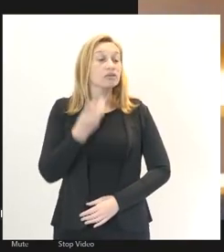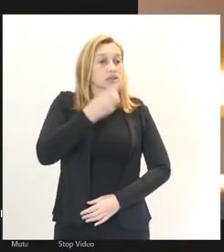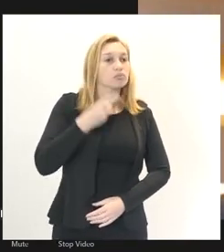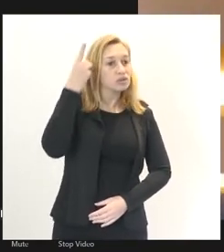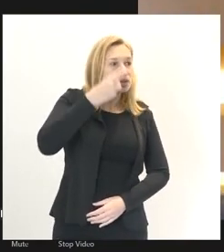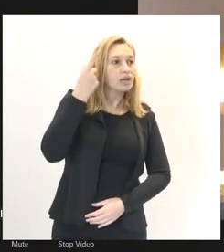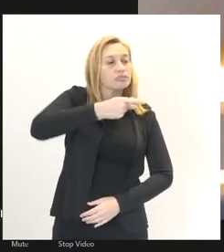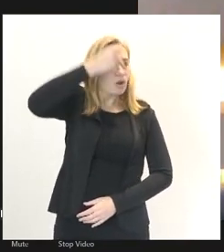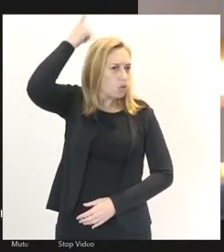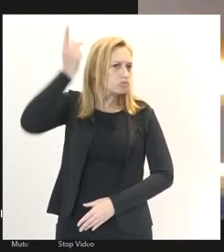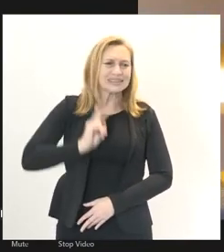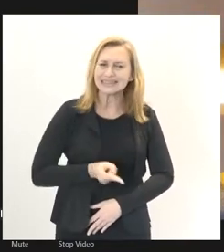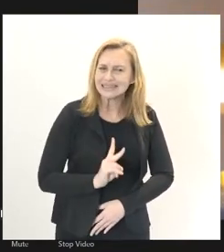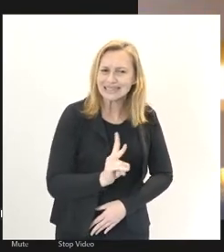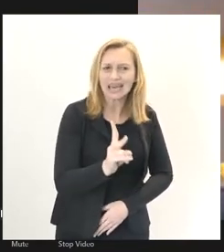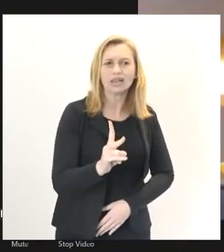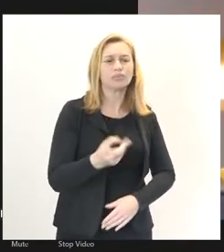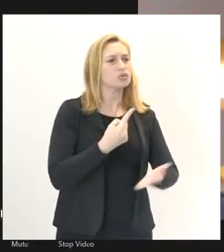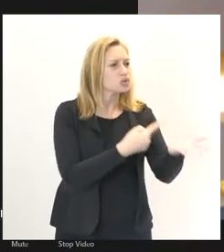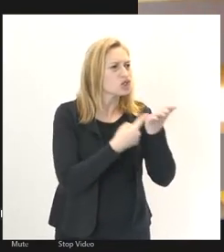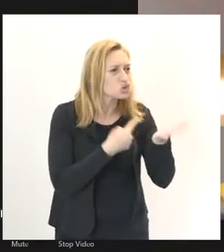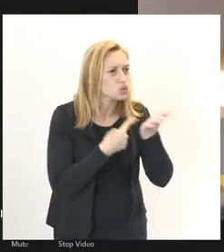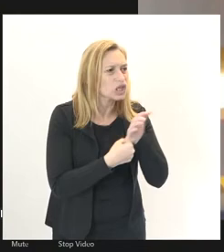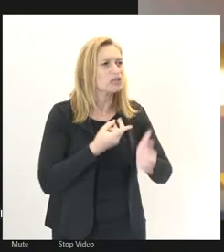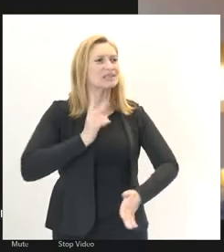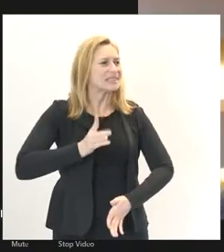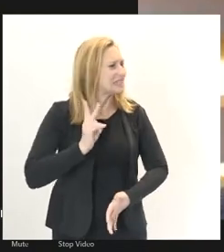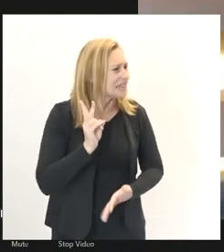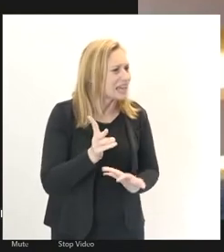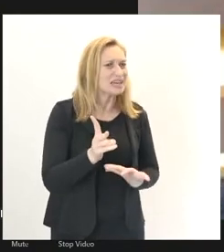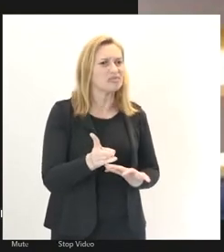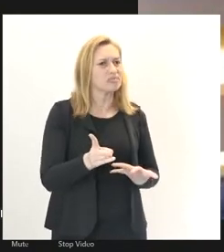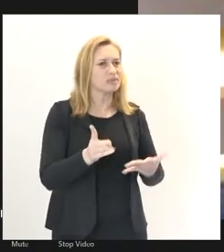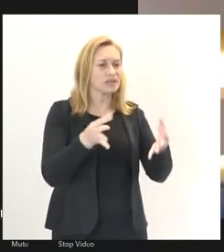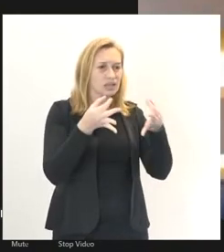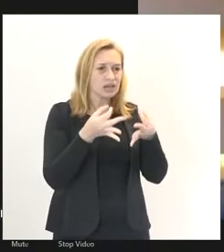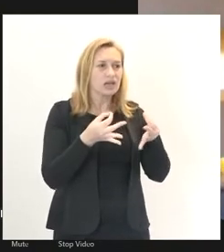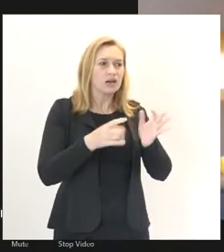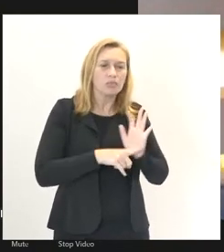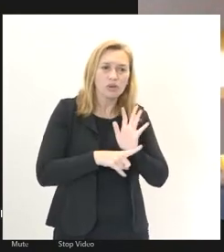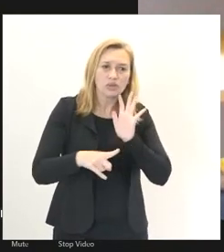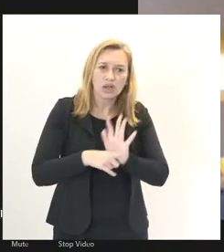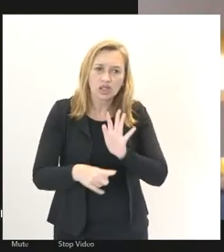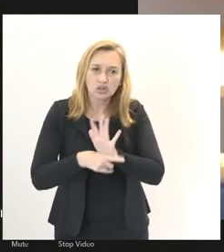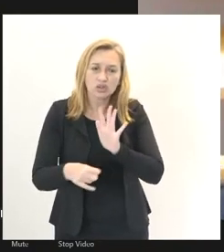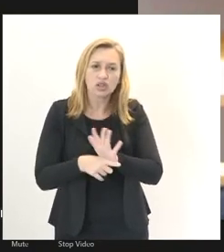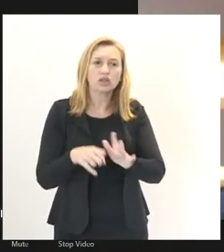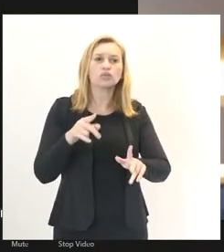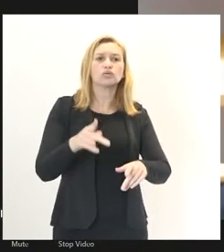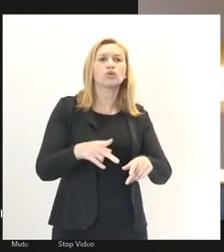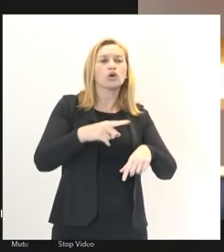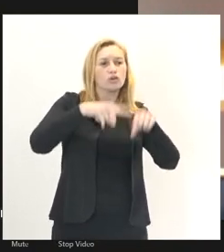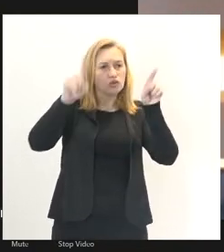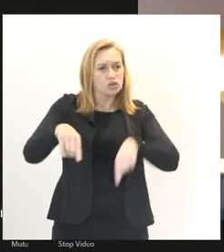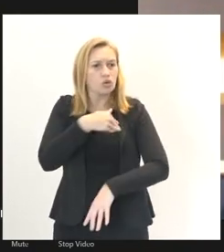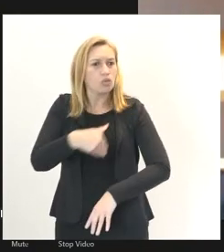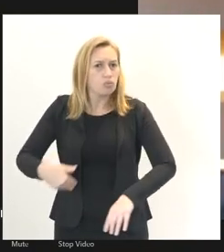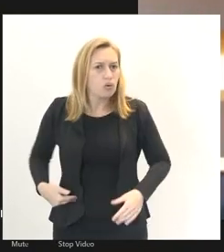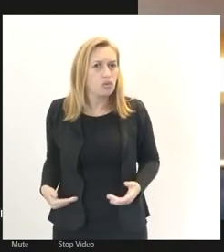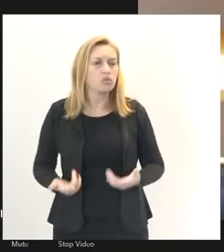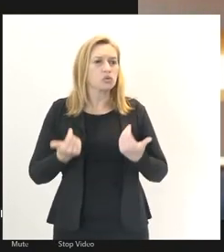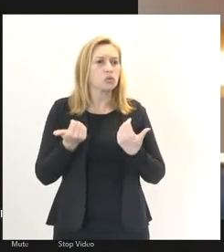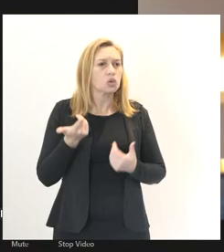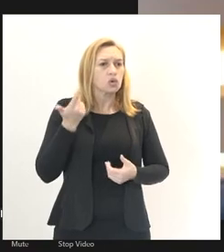Paulo Ramos, que sempre nos atendeu, sempre se mostrou um enorme defensor do servidor e do serviço público, por conseguir